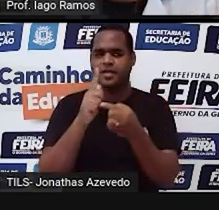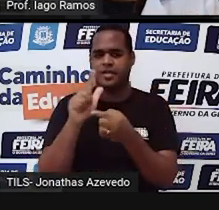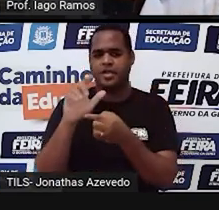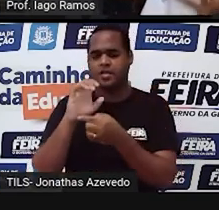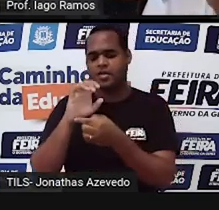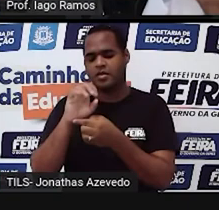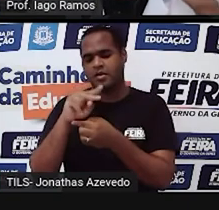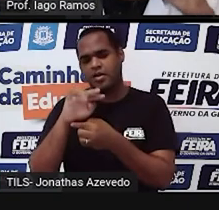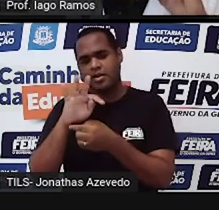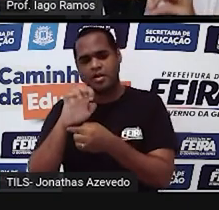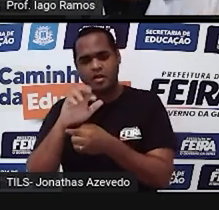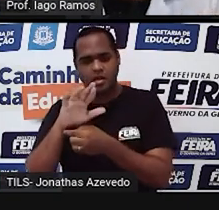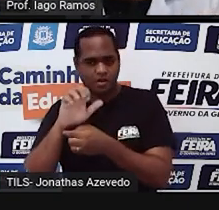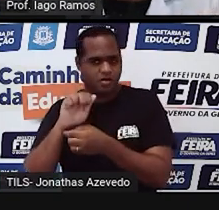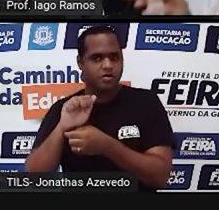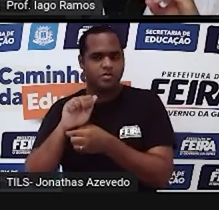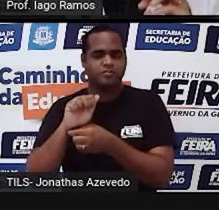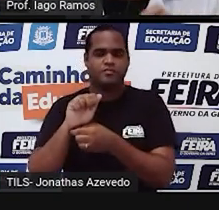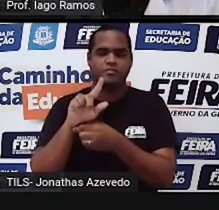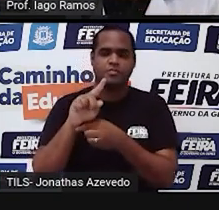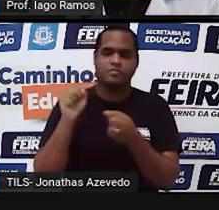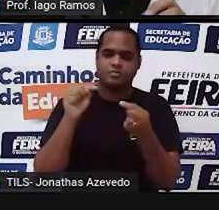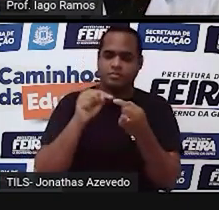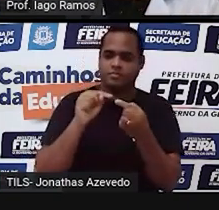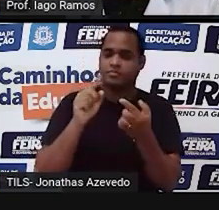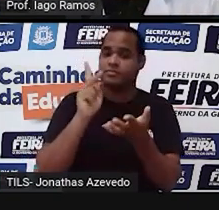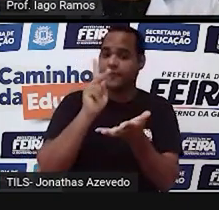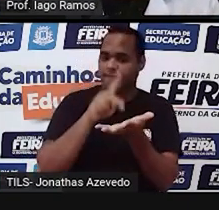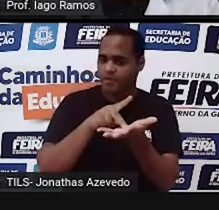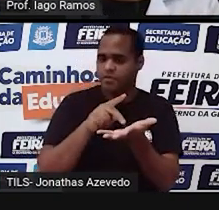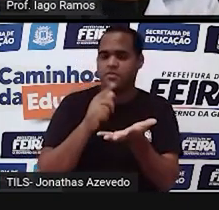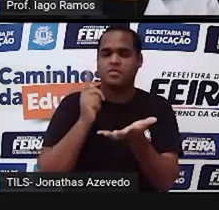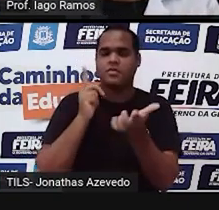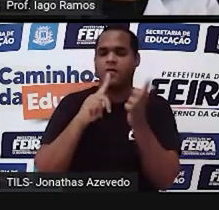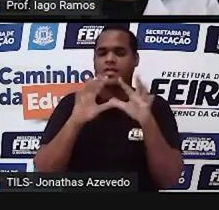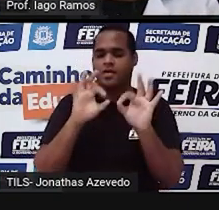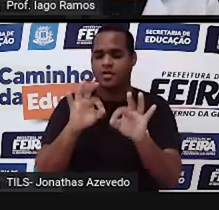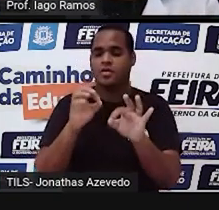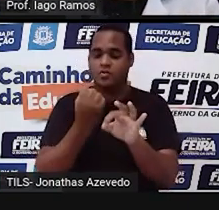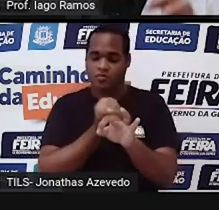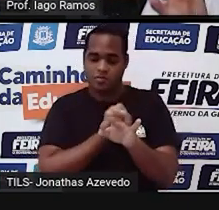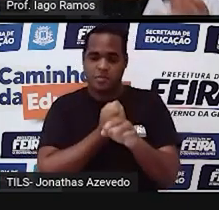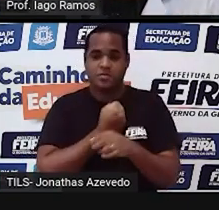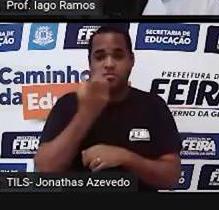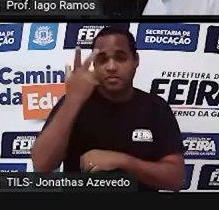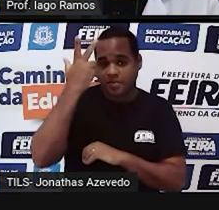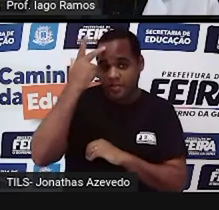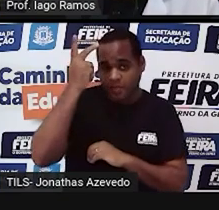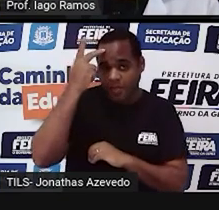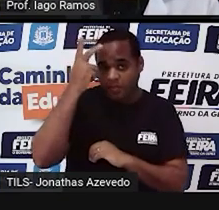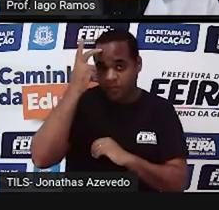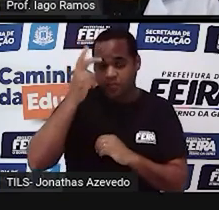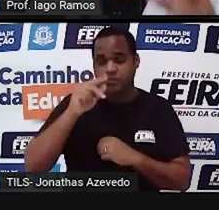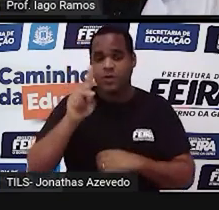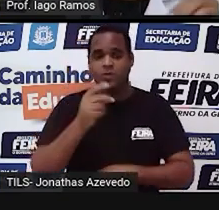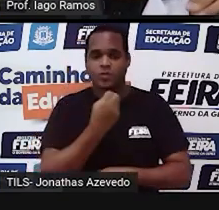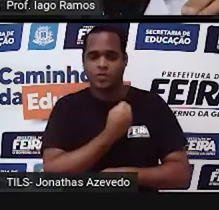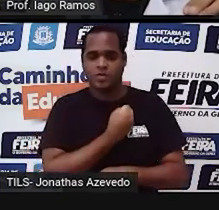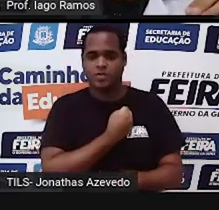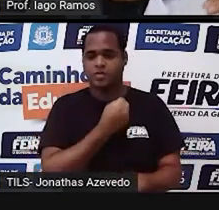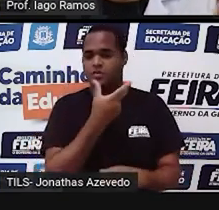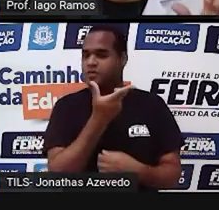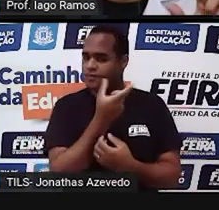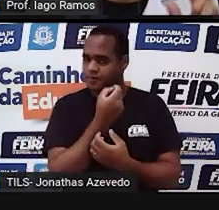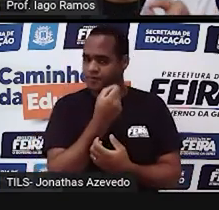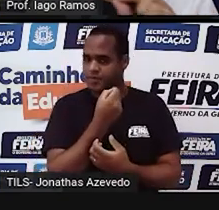e a parte inteira funciona como os números naturais. Então a parte inteira desse número é 20.